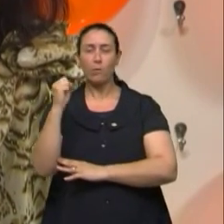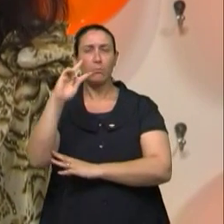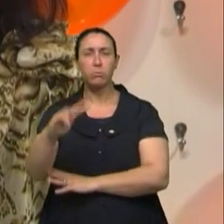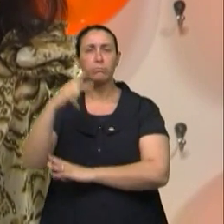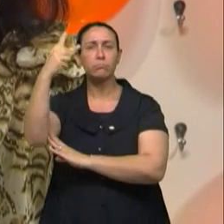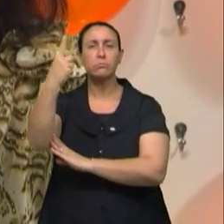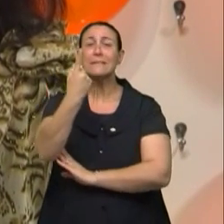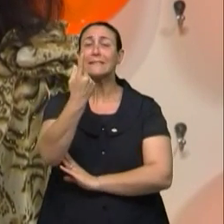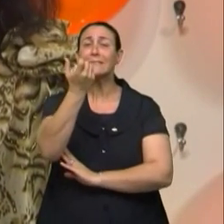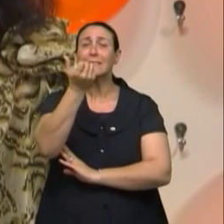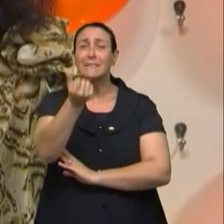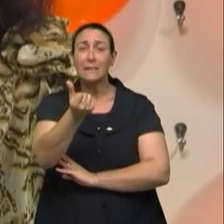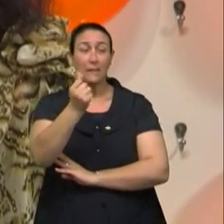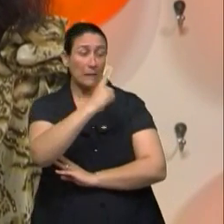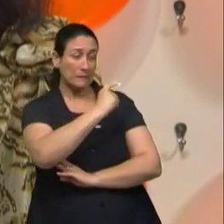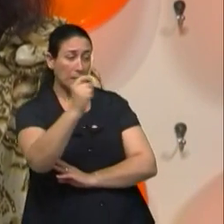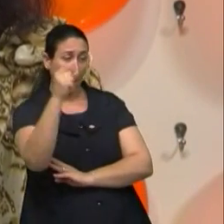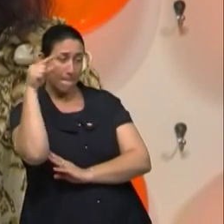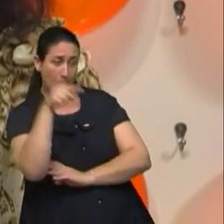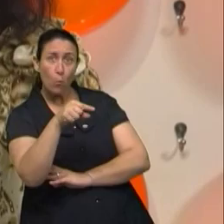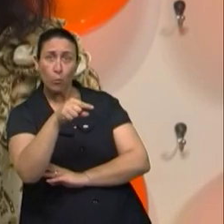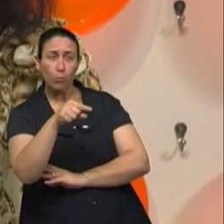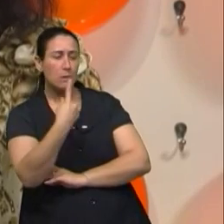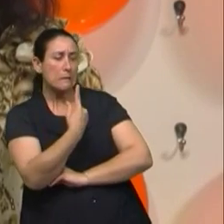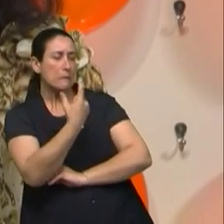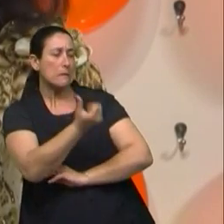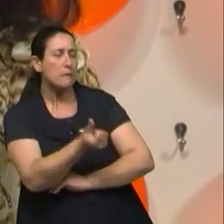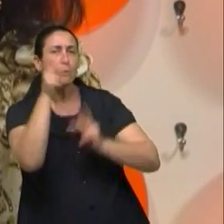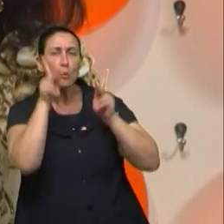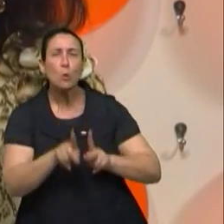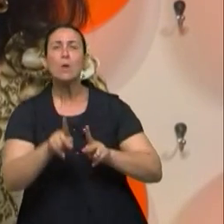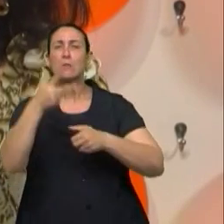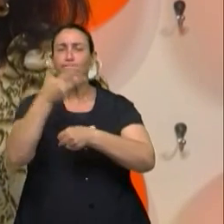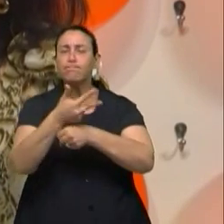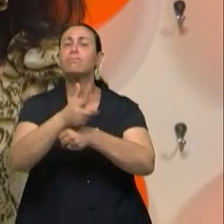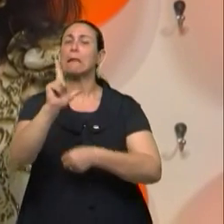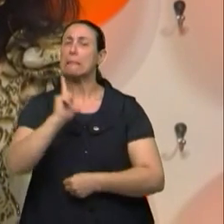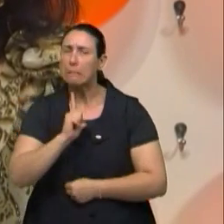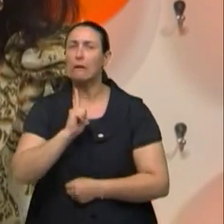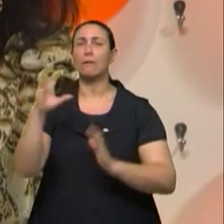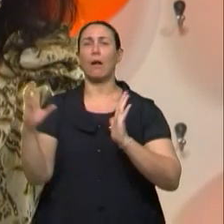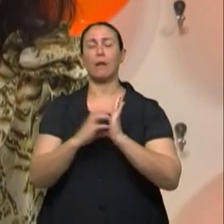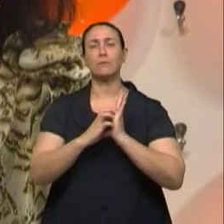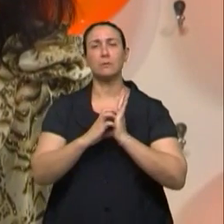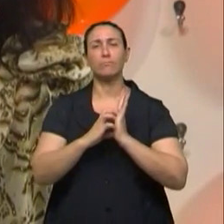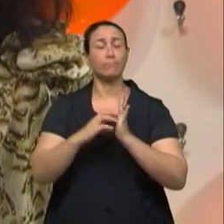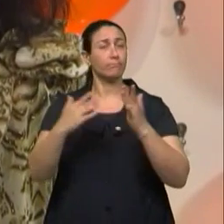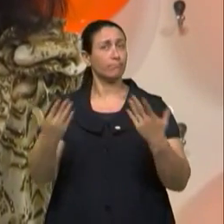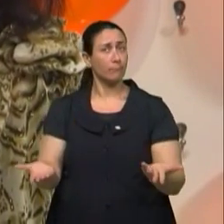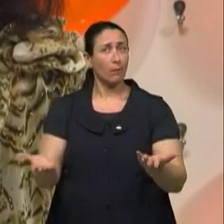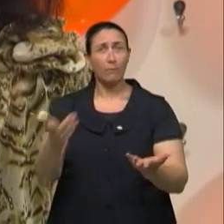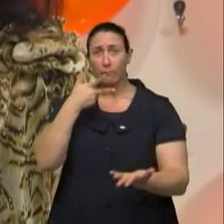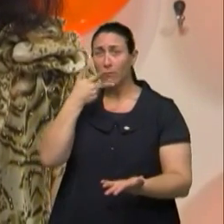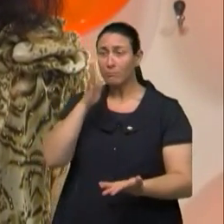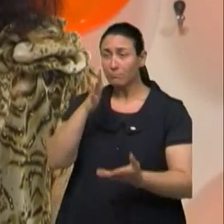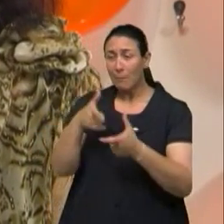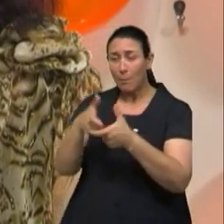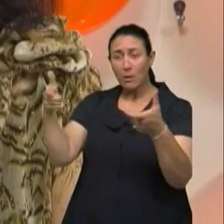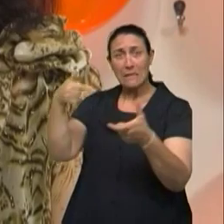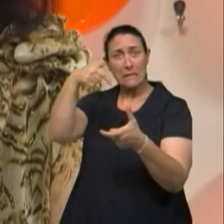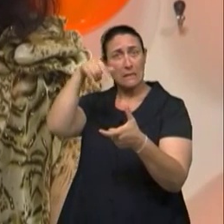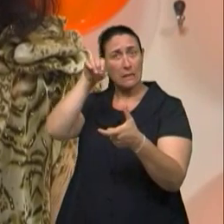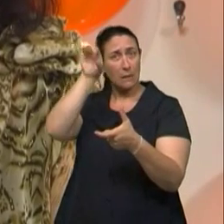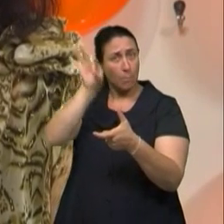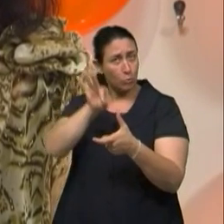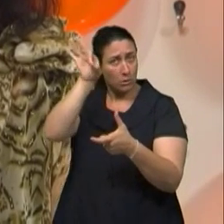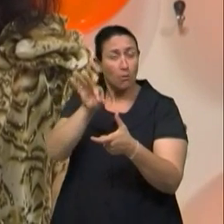16 casos por 100 mil habitantes. A pesquisa ainda revela que 70% dos contaminados são